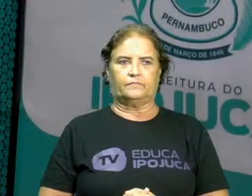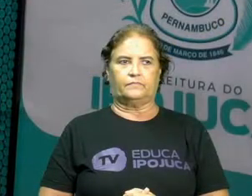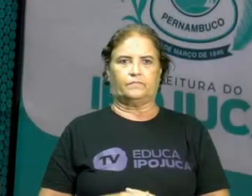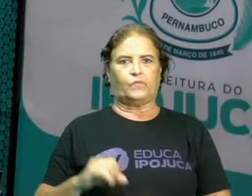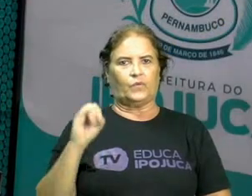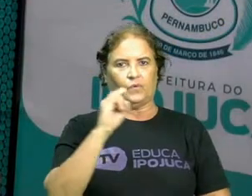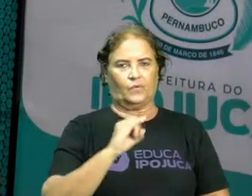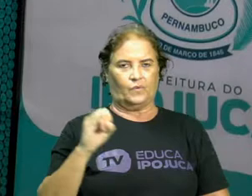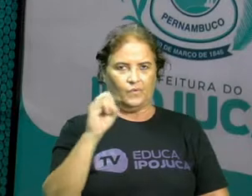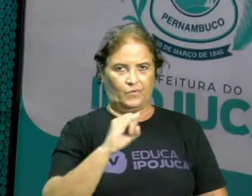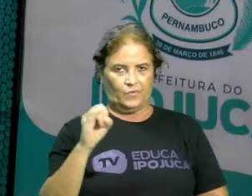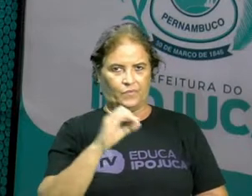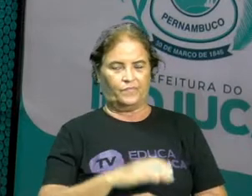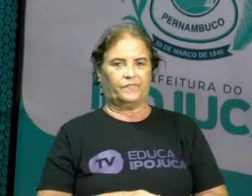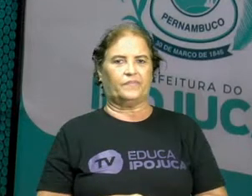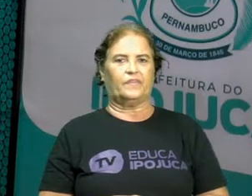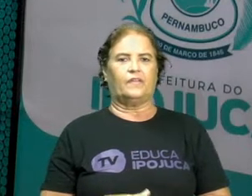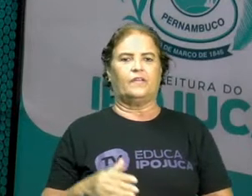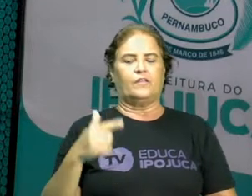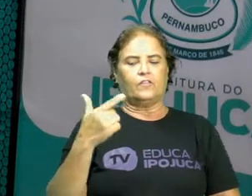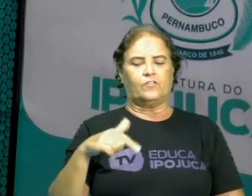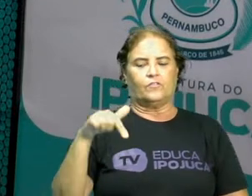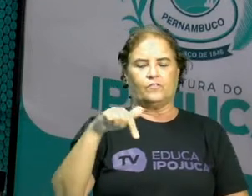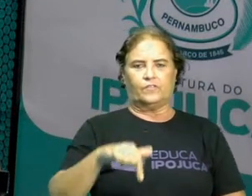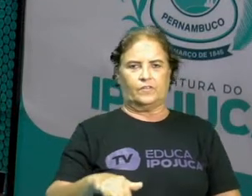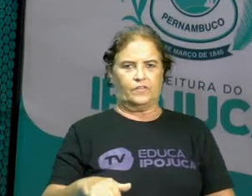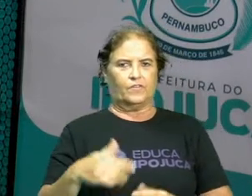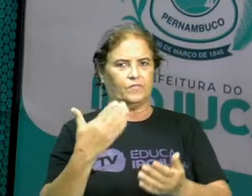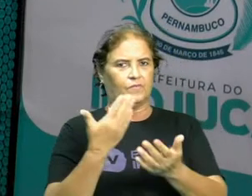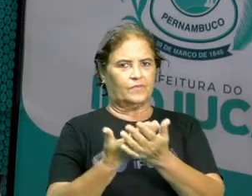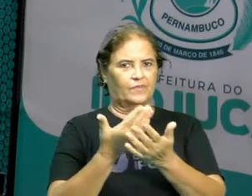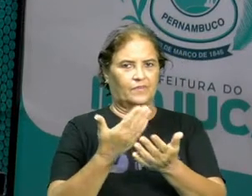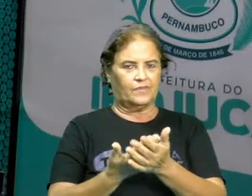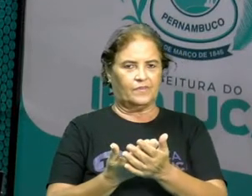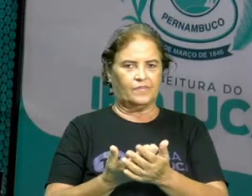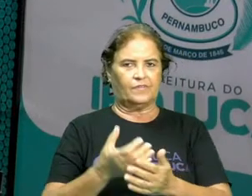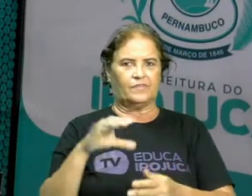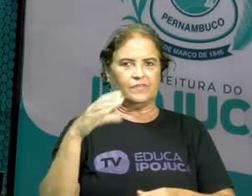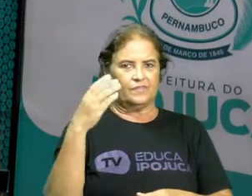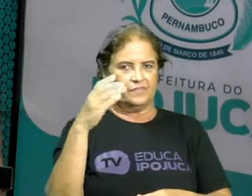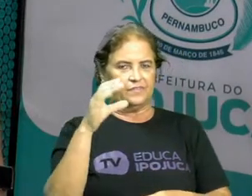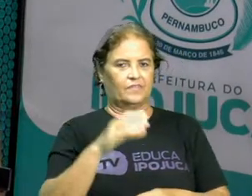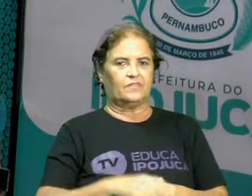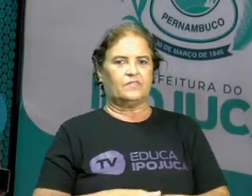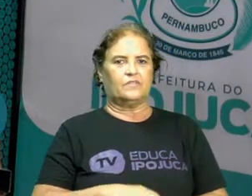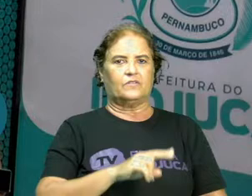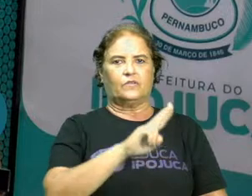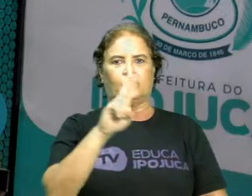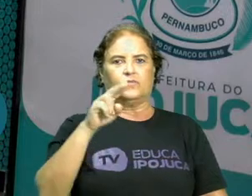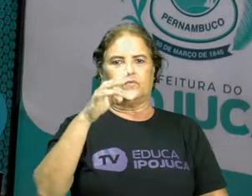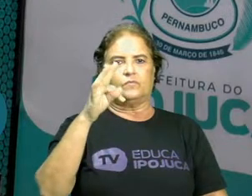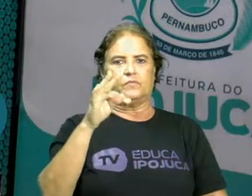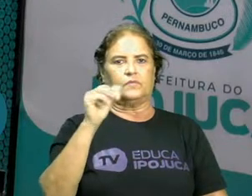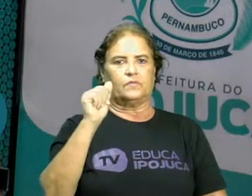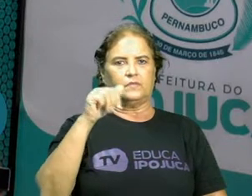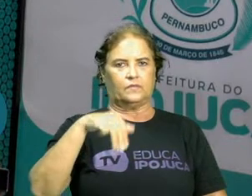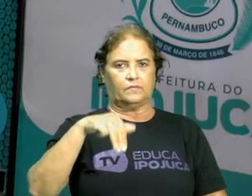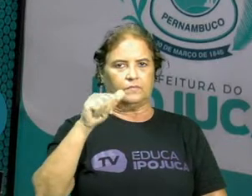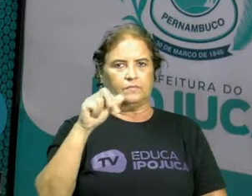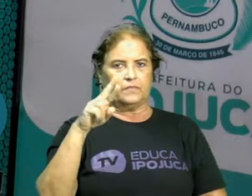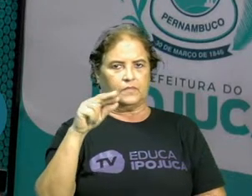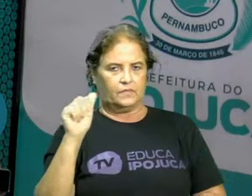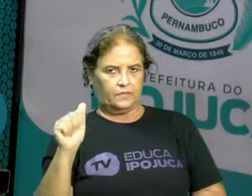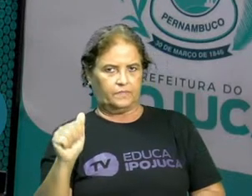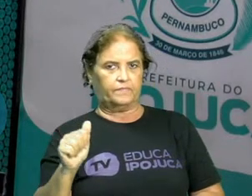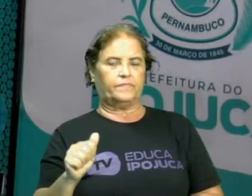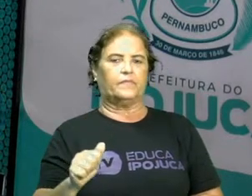Oi gente, estamos aqui de volta para mais uma aula de ciências. Meu nome é Tamara Cabral, você é professora